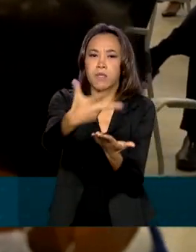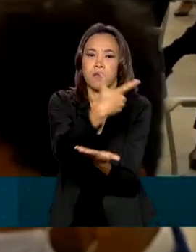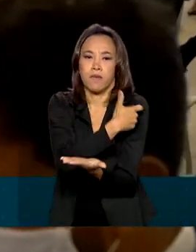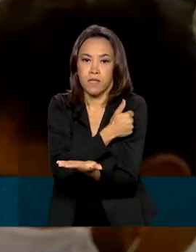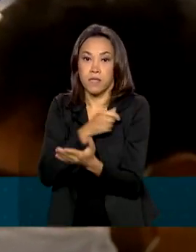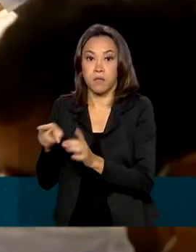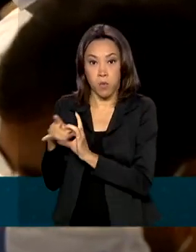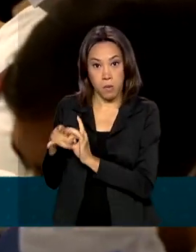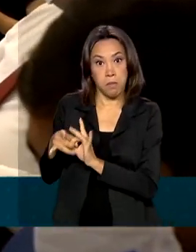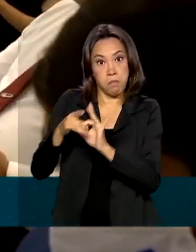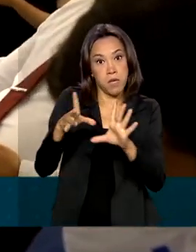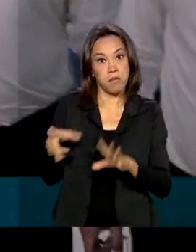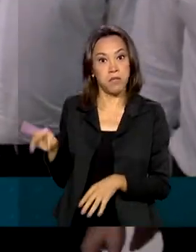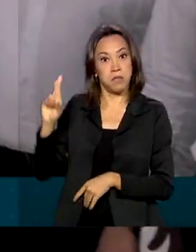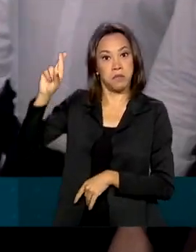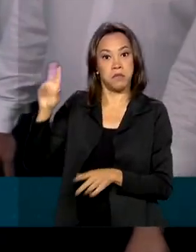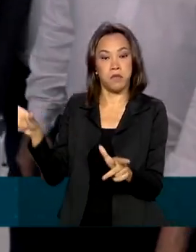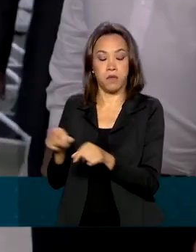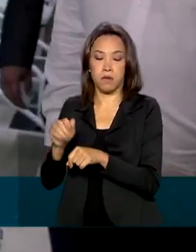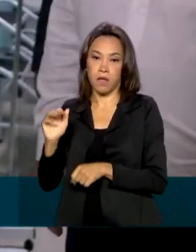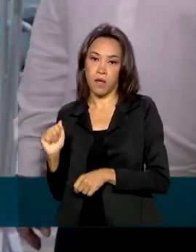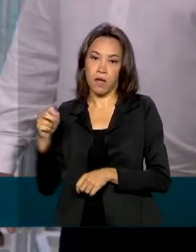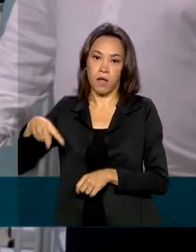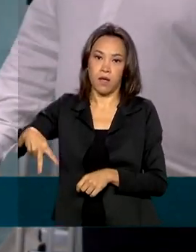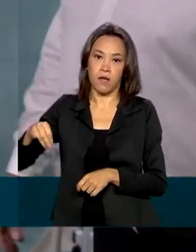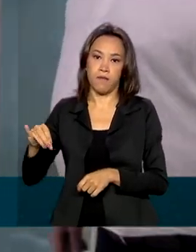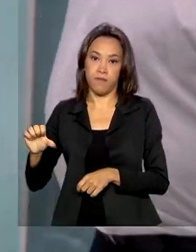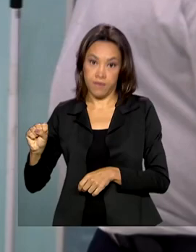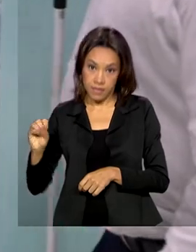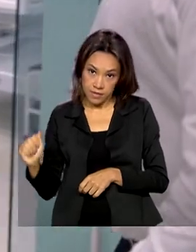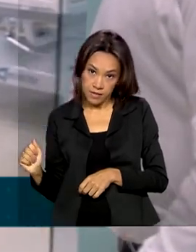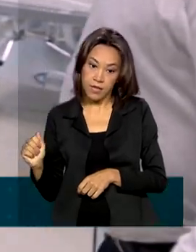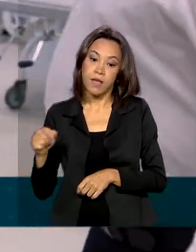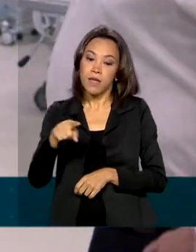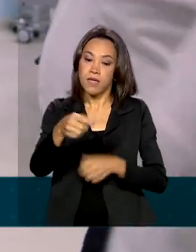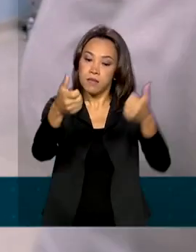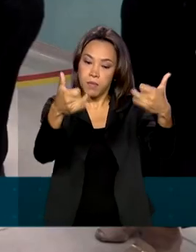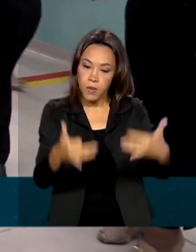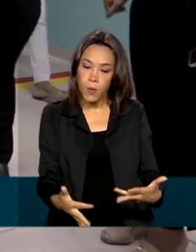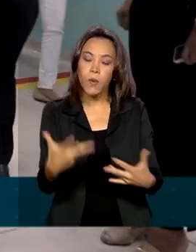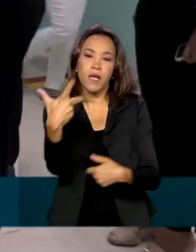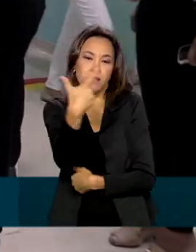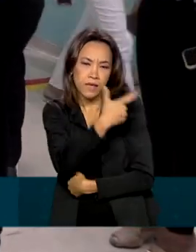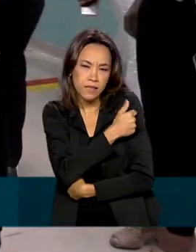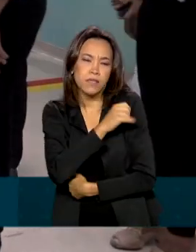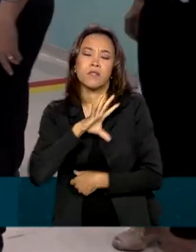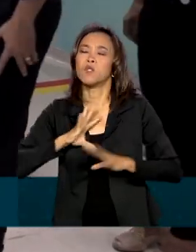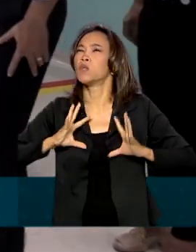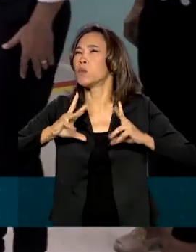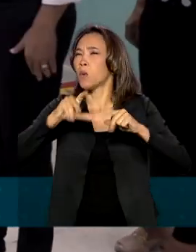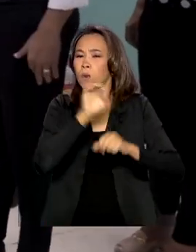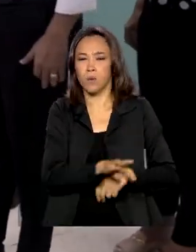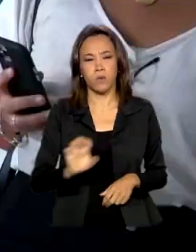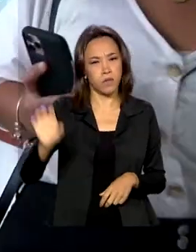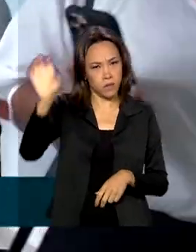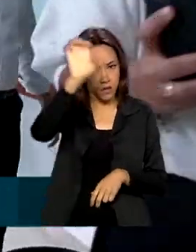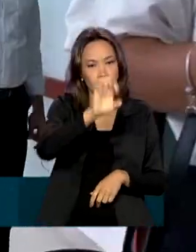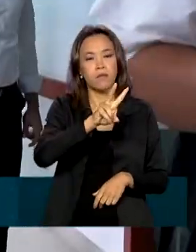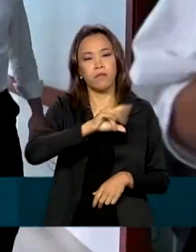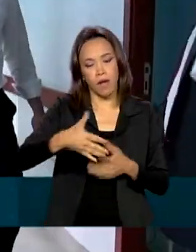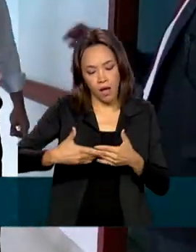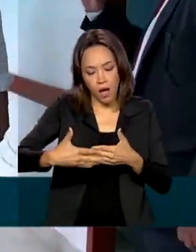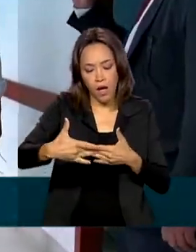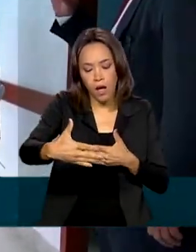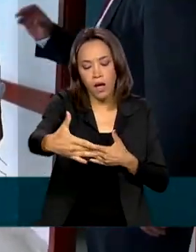emergencial das imunizações. Pazuello voltou a afirmar que as vacinas vão ser aplicadas em todos os estados do país de